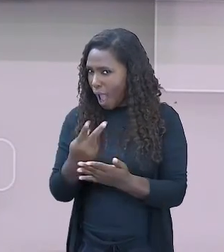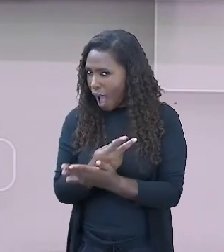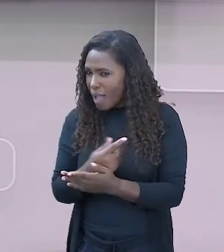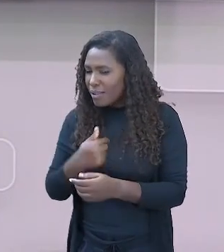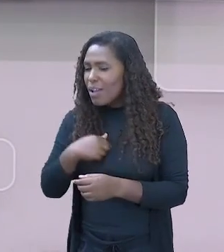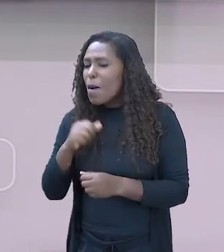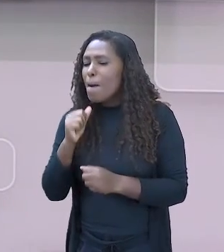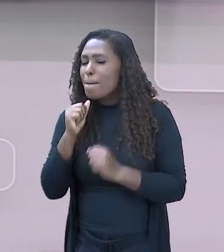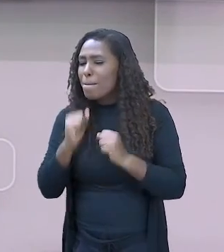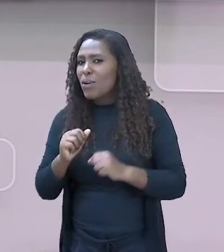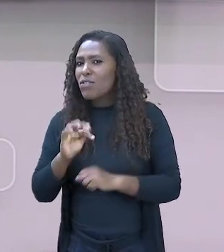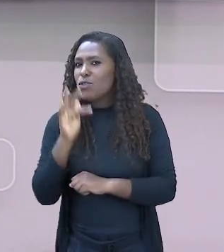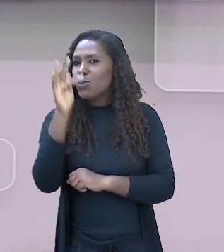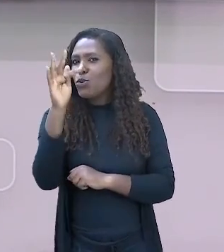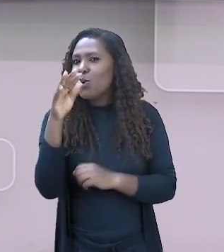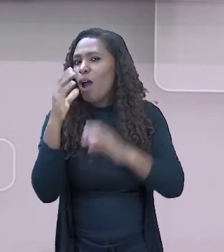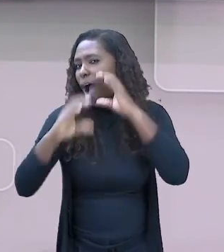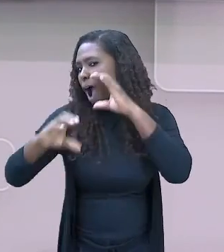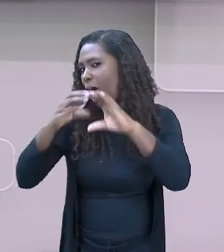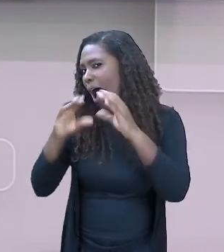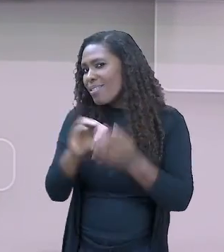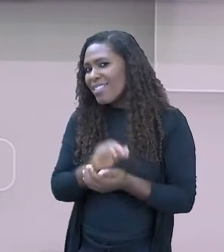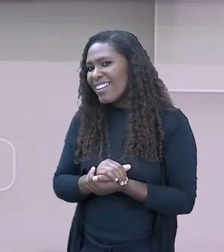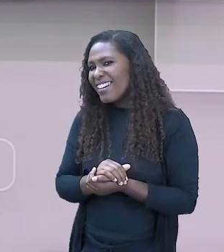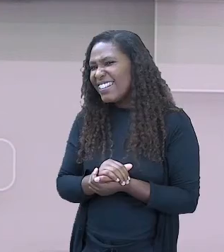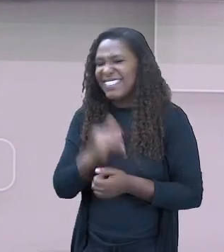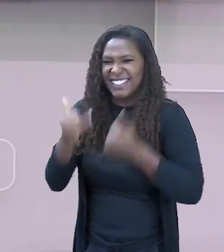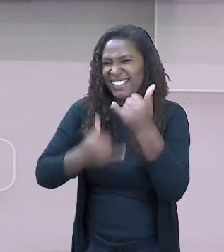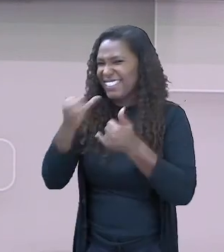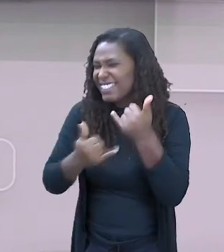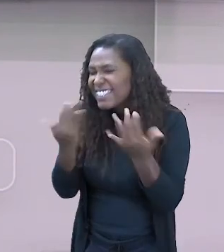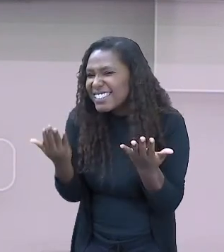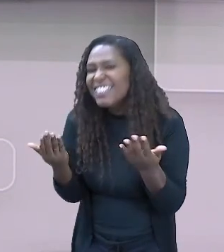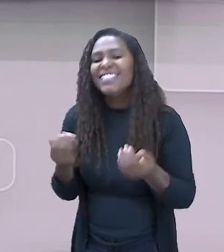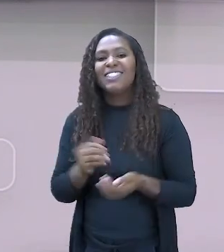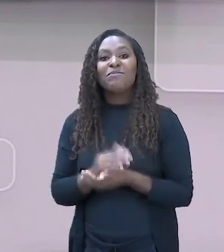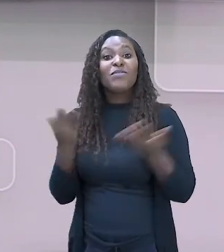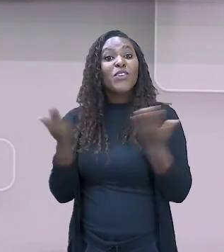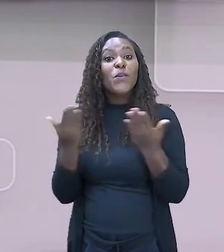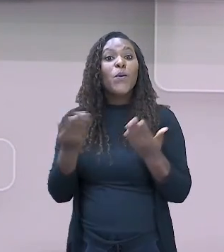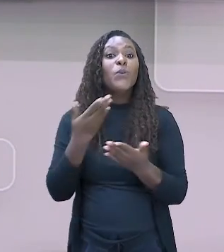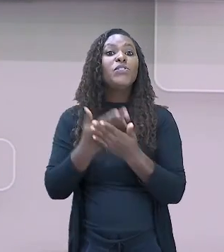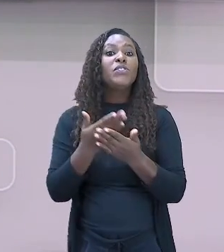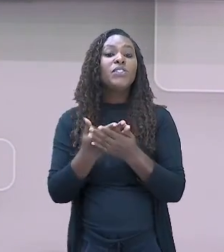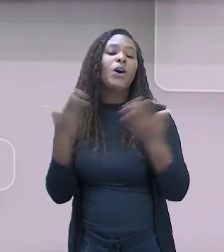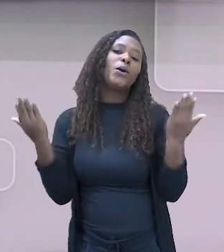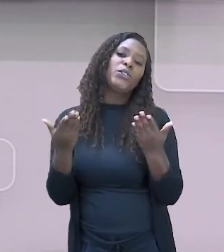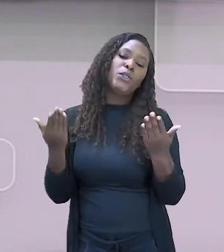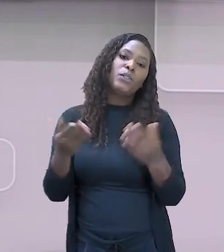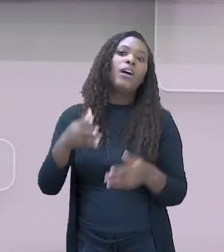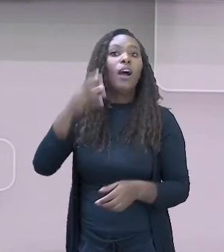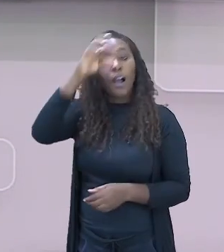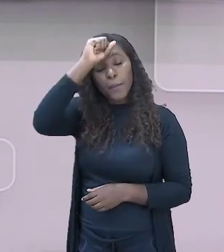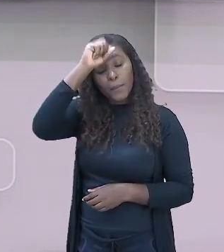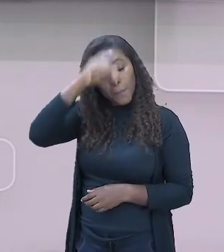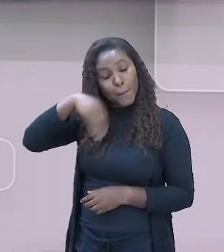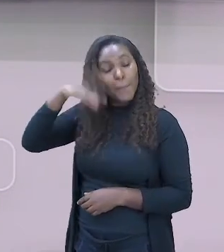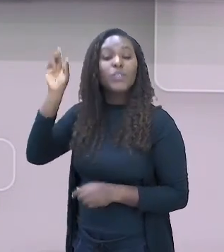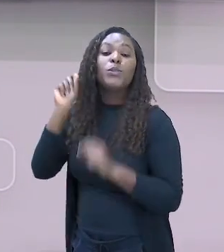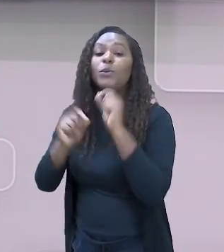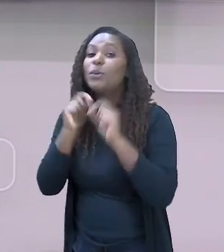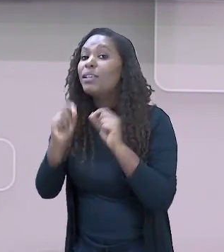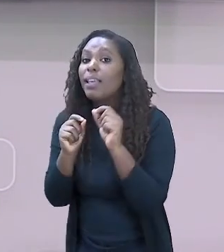Brincadeiras à parte, essa foi a nossa aula de hoje. Aprendemos mais sobre as danças urbanas, o hip-hop